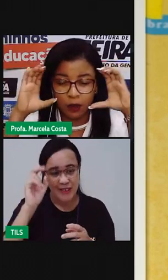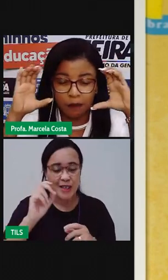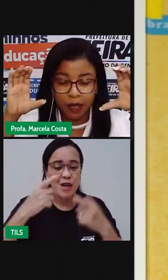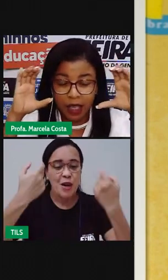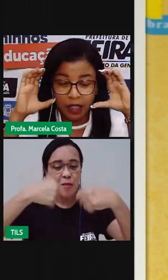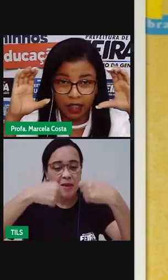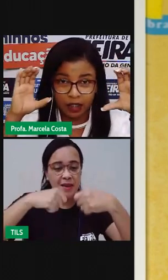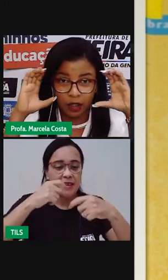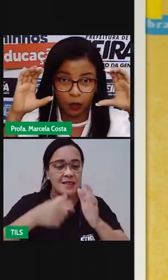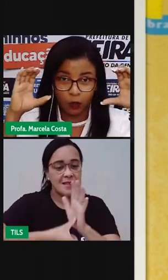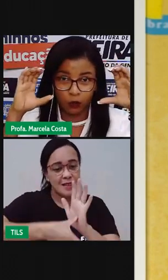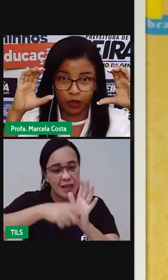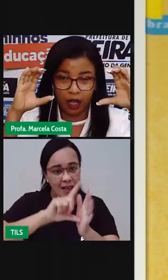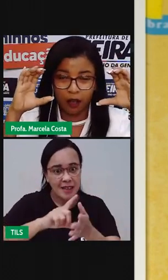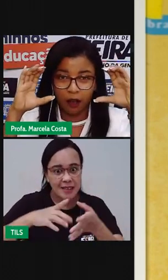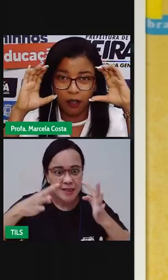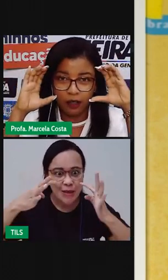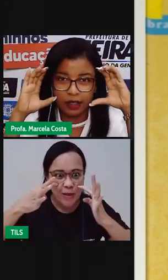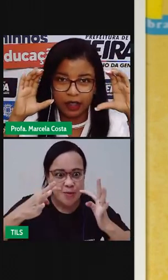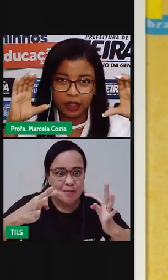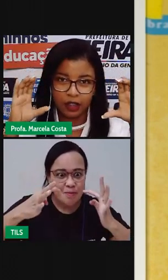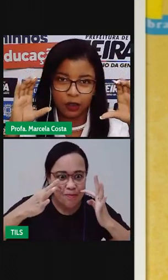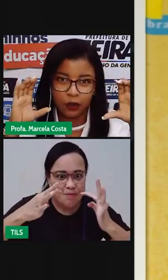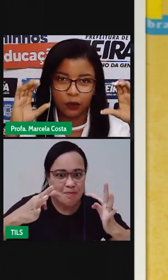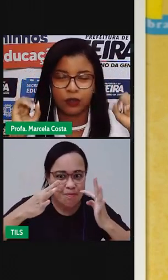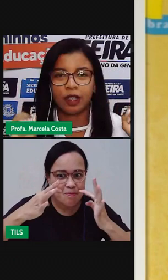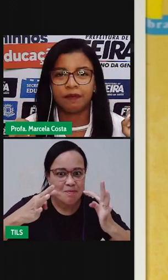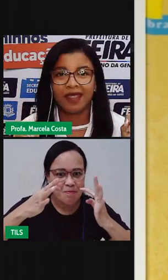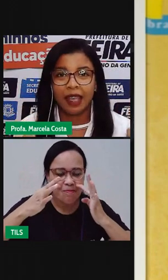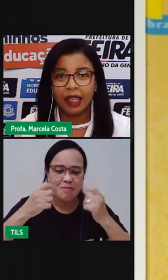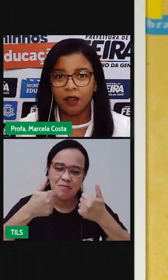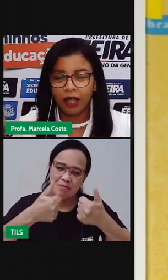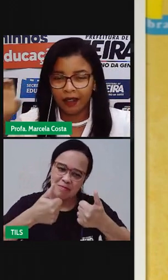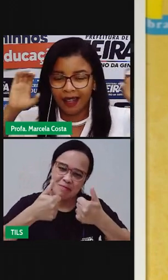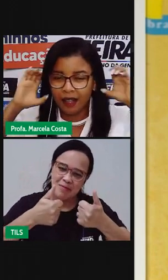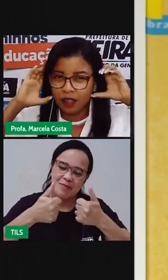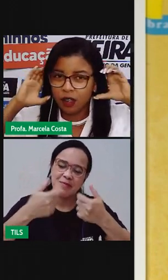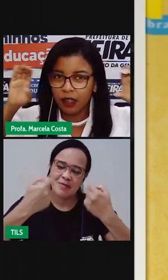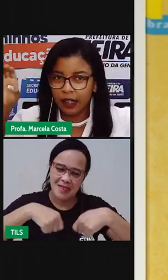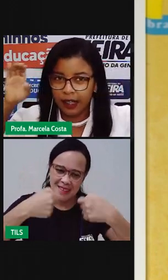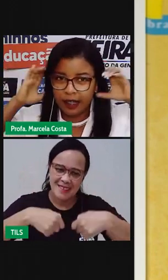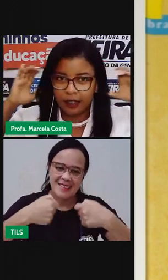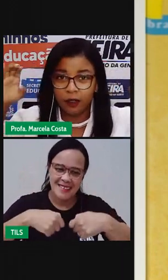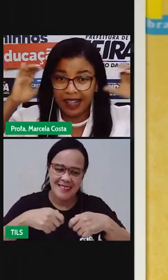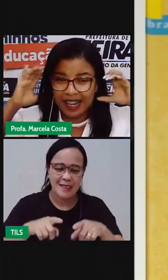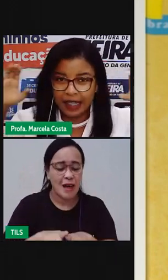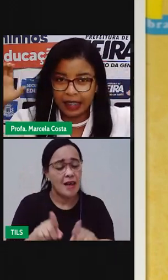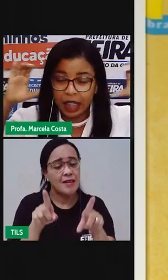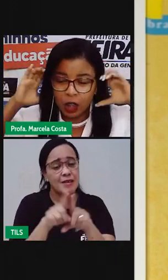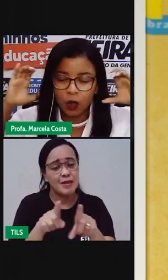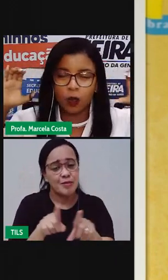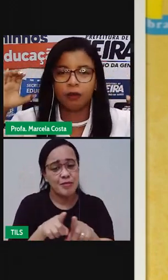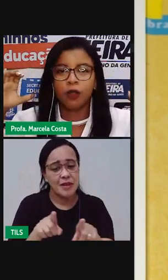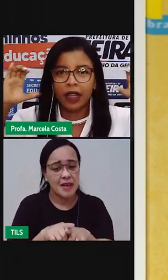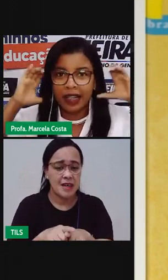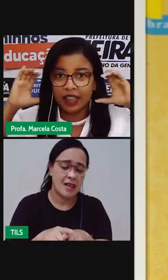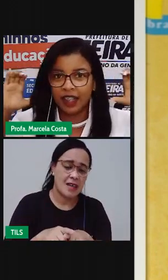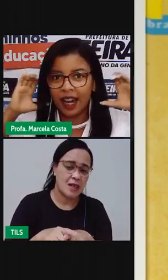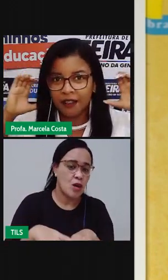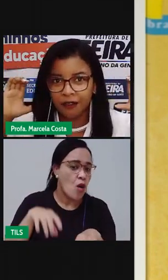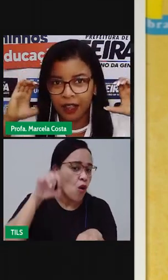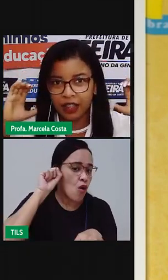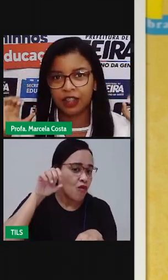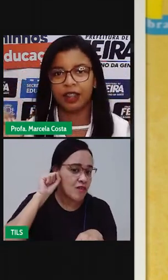aqueles olhos bem grandes de coruja. Olhos grandes de coruja. E eu quero aquelas orelhas enormes,